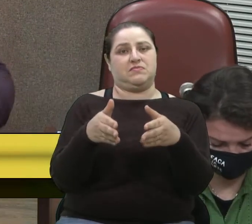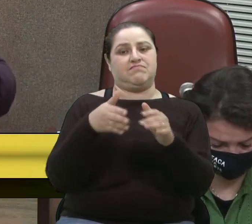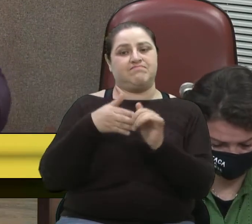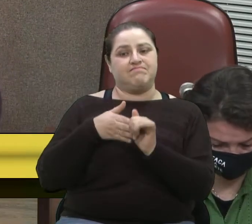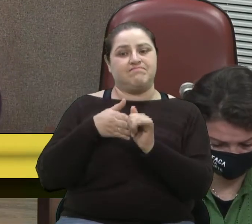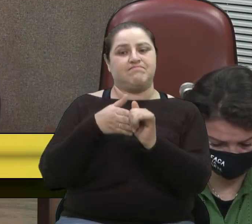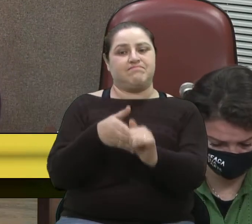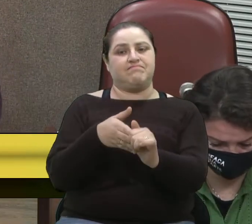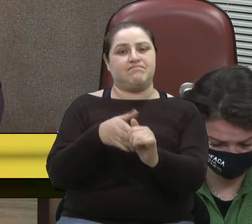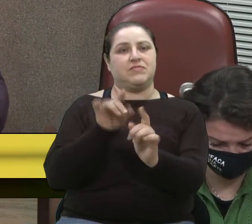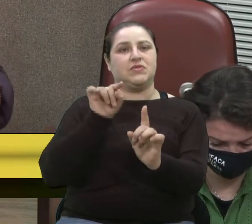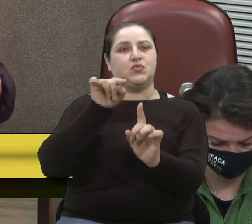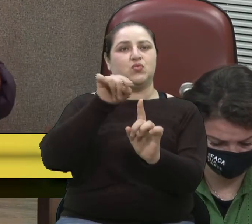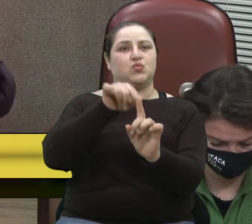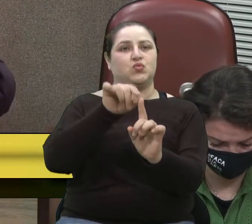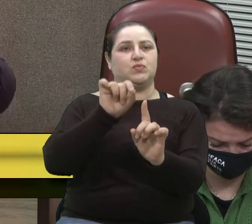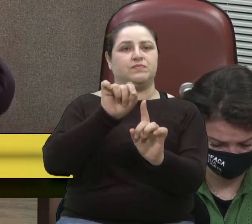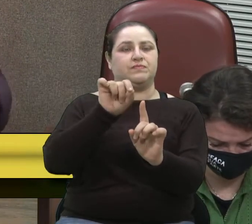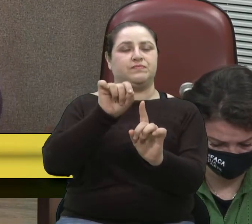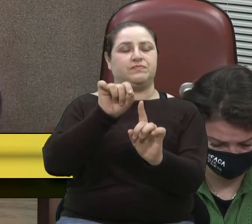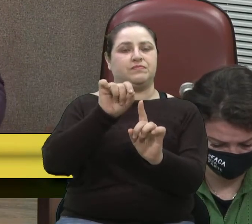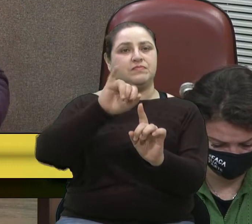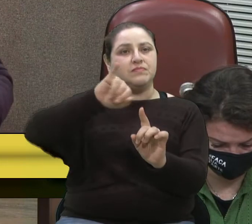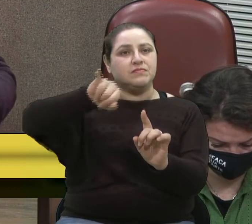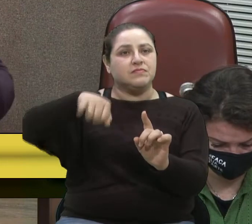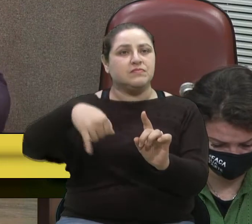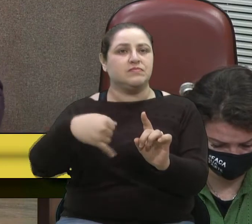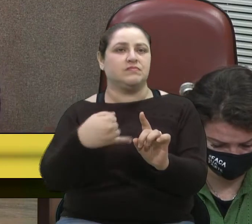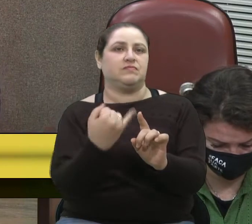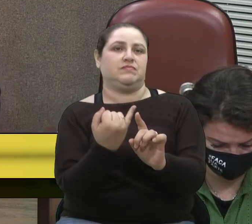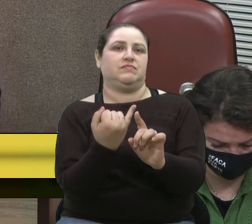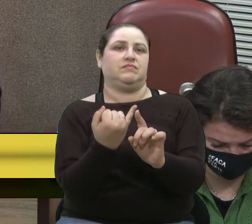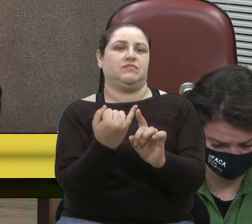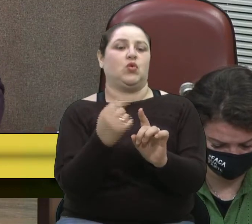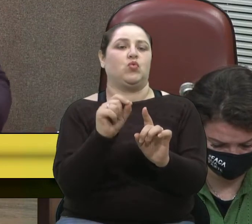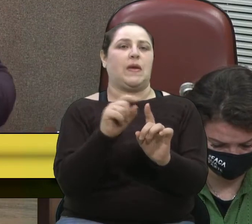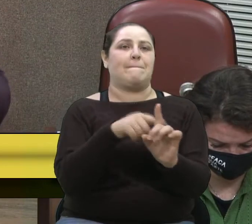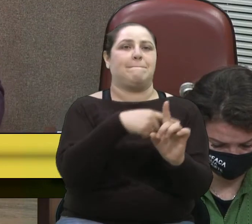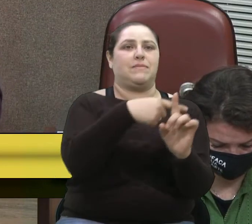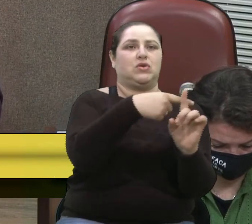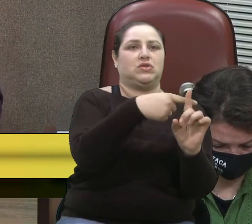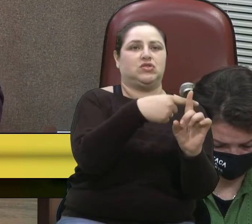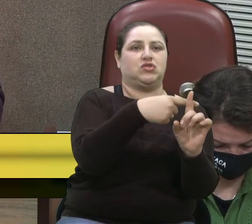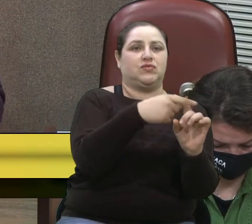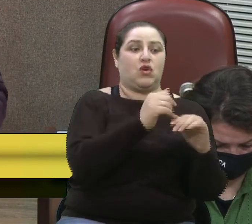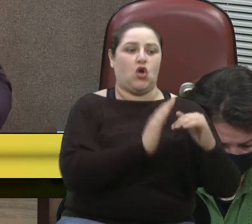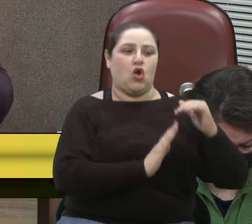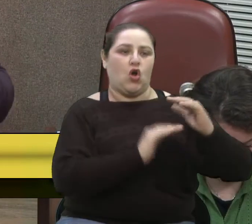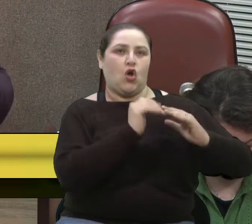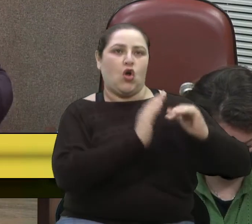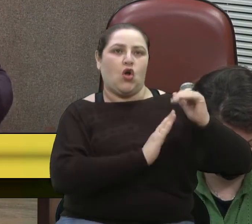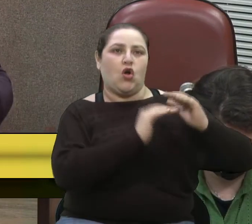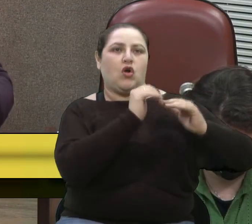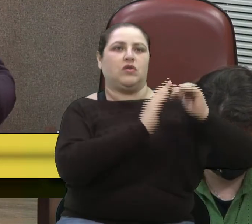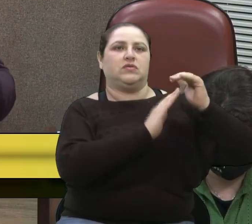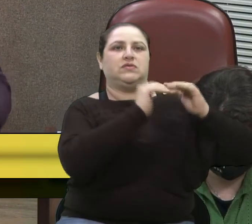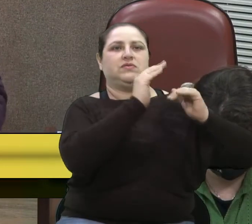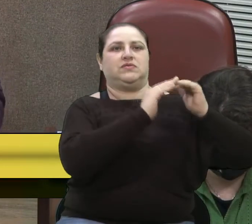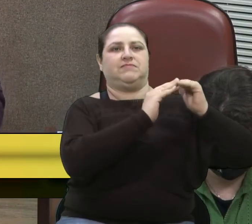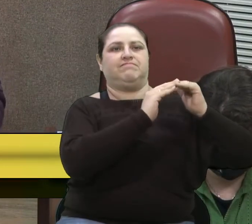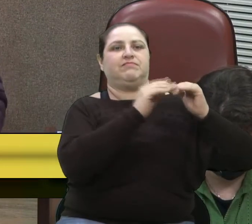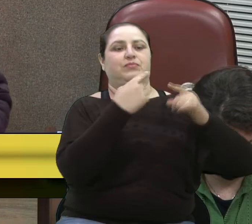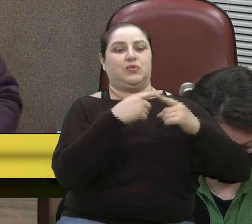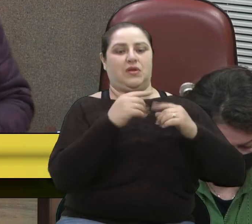ser no sentido de aproveitar o lado positivo, construir, que a